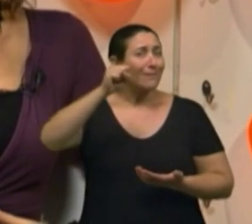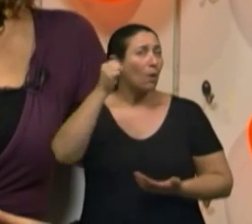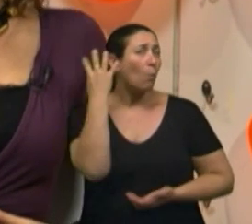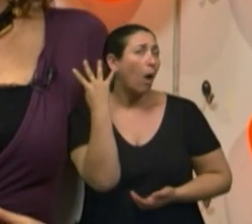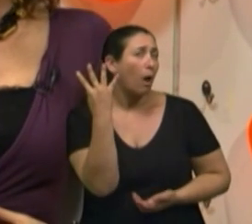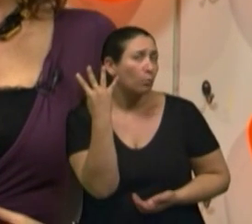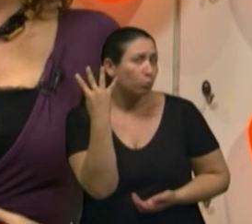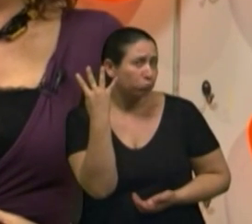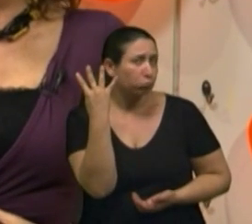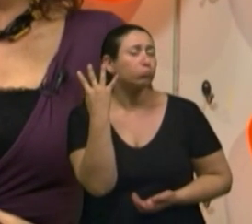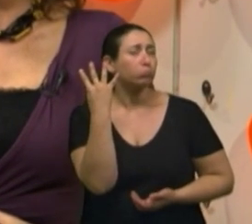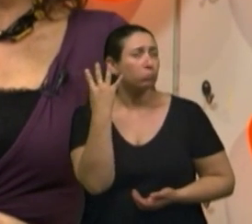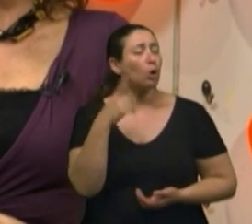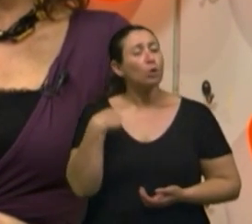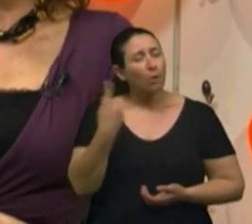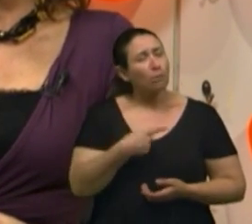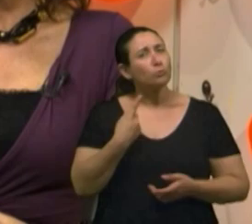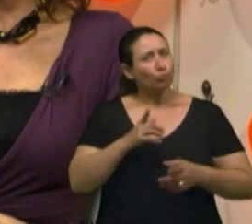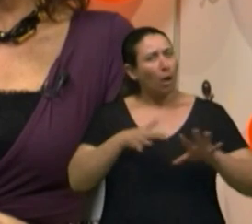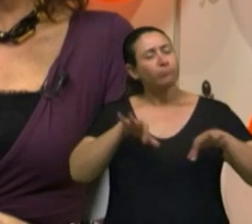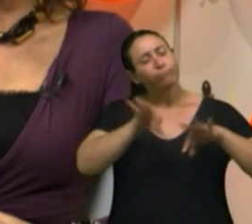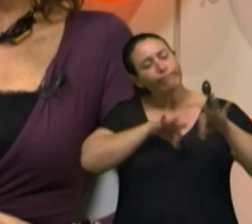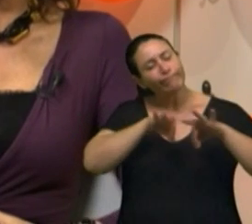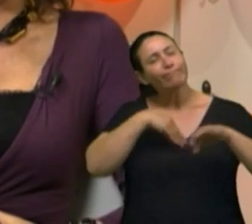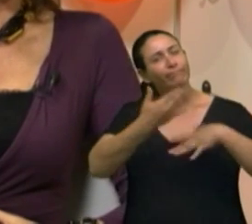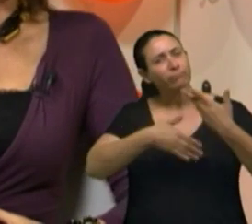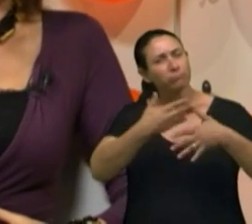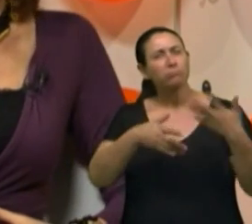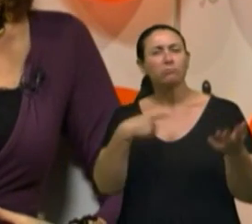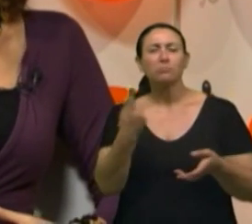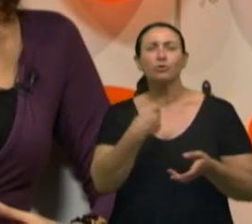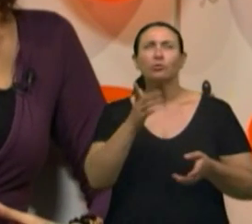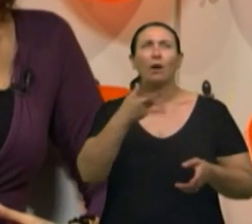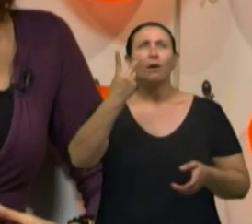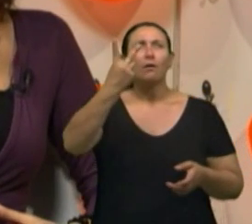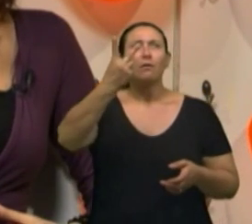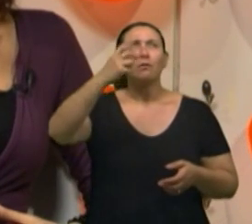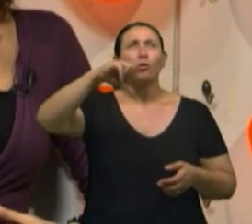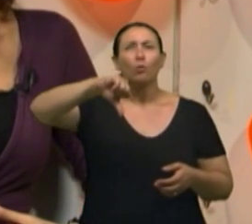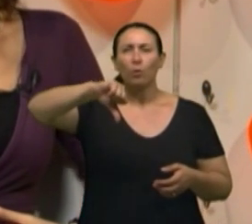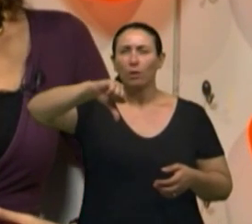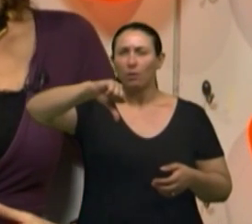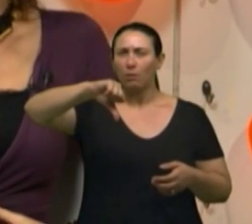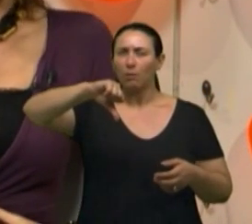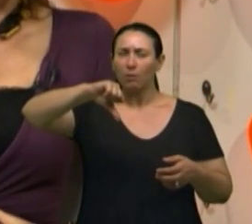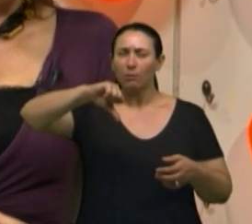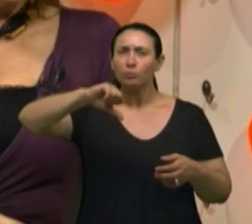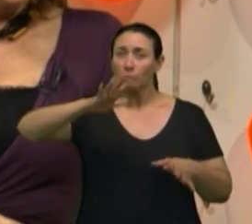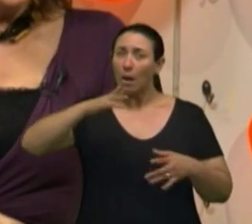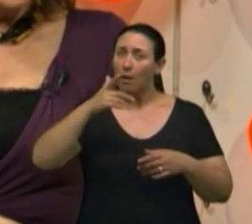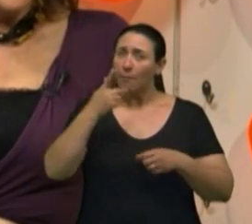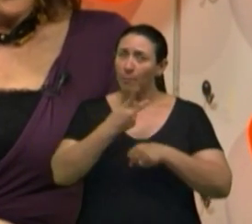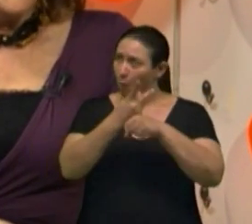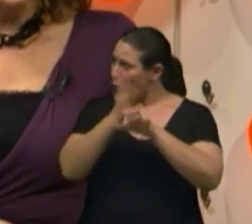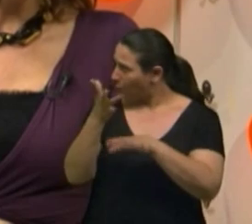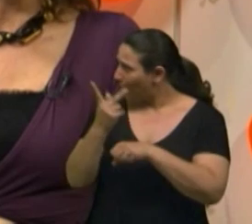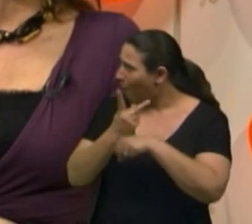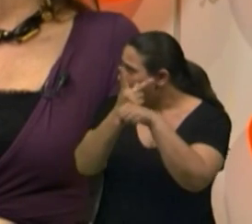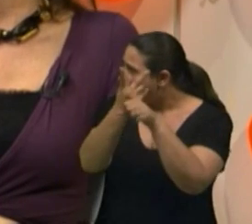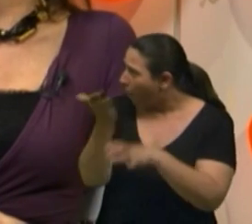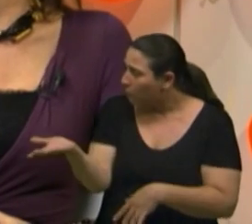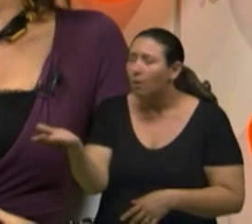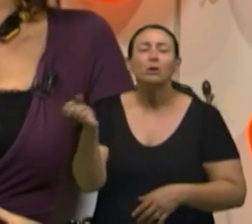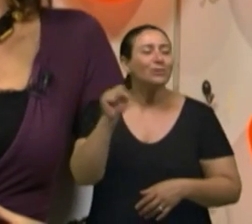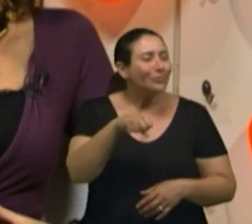e nós já estamos na 29ª edição. Já foram premiadas? Fomos